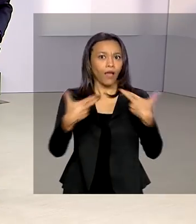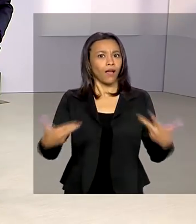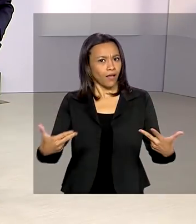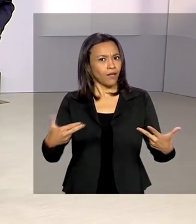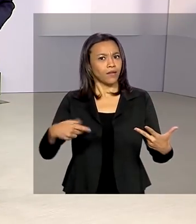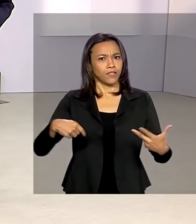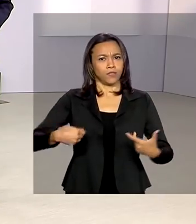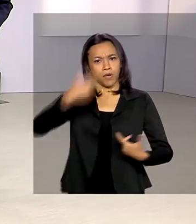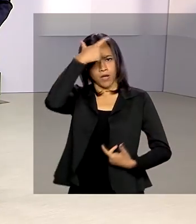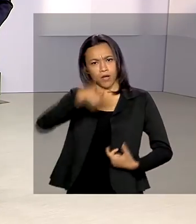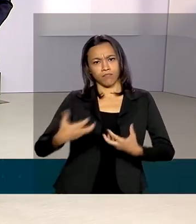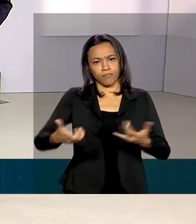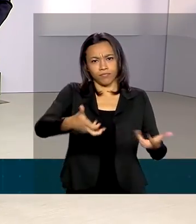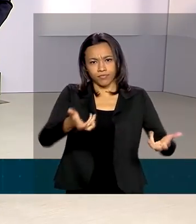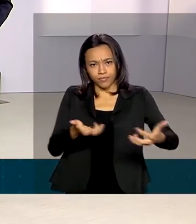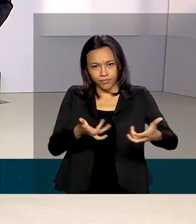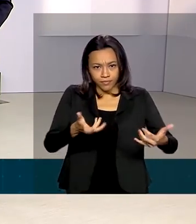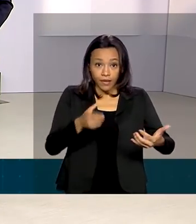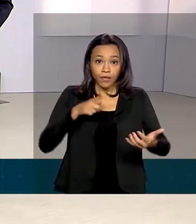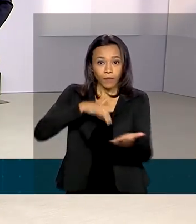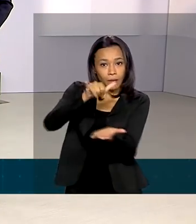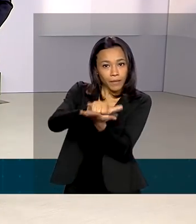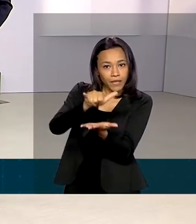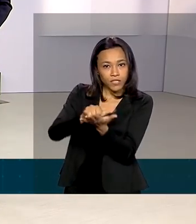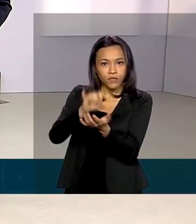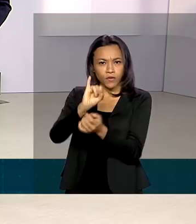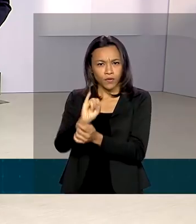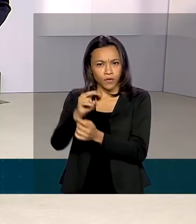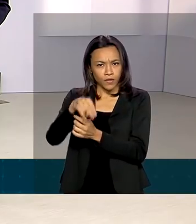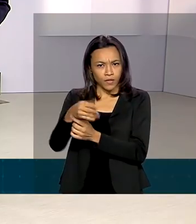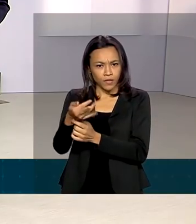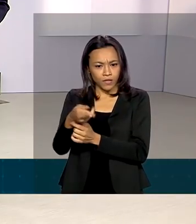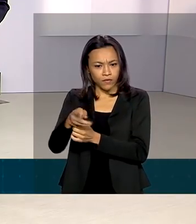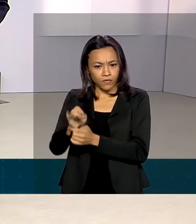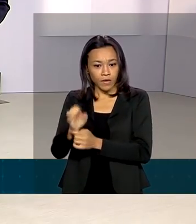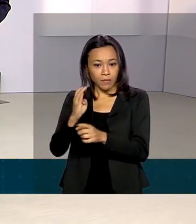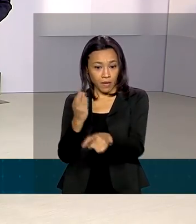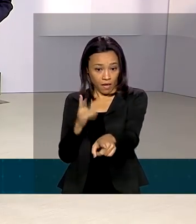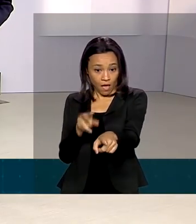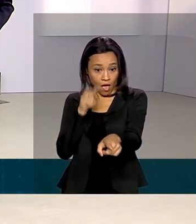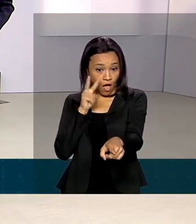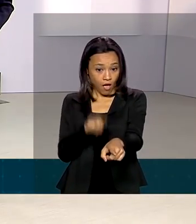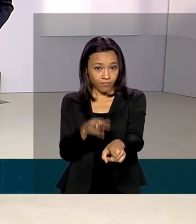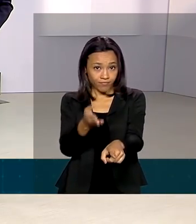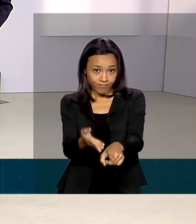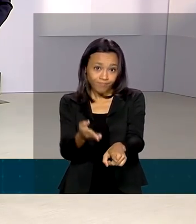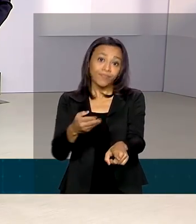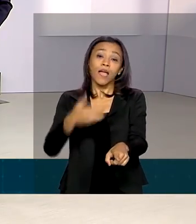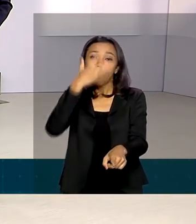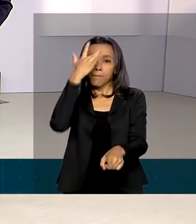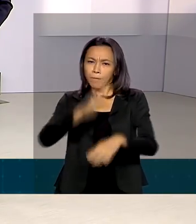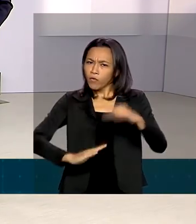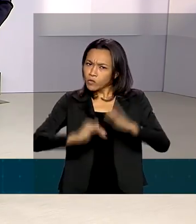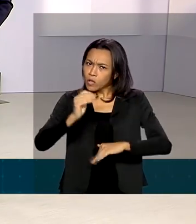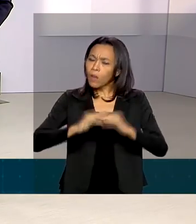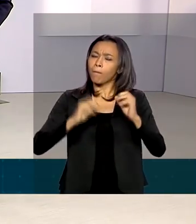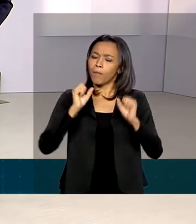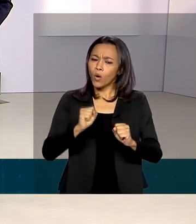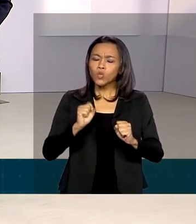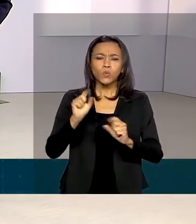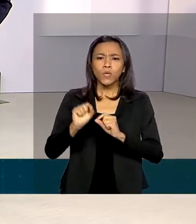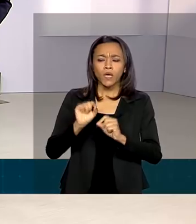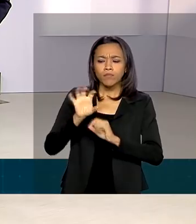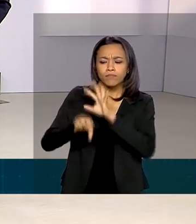os caminhoneiros, agora pelo aplicativo InfraBR, do Ministério da Infraestrutura, o profissional do transporte pode obter